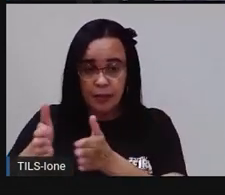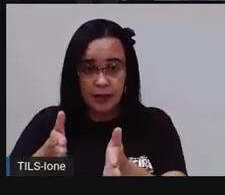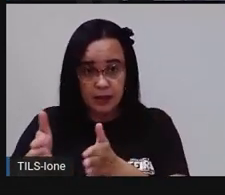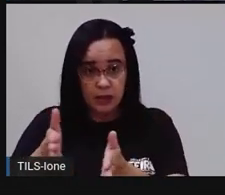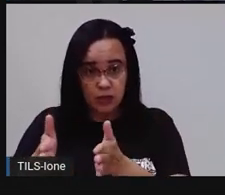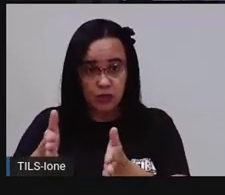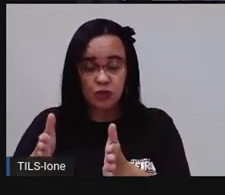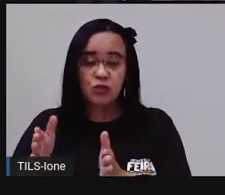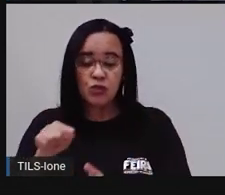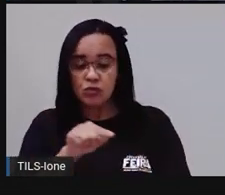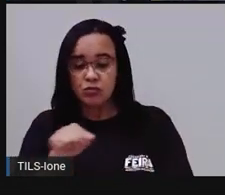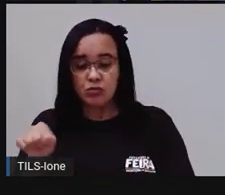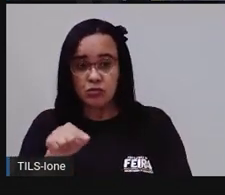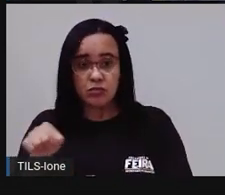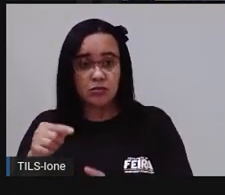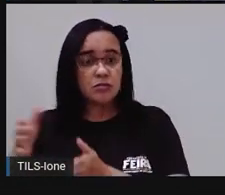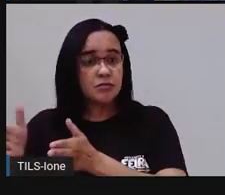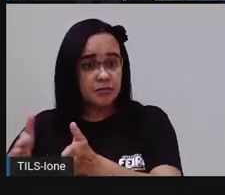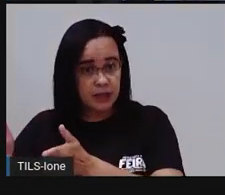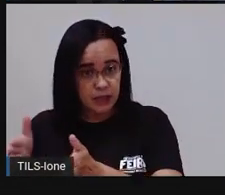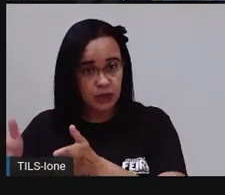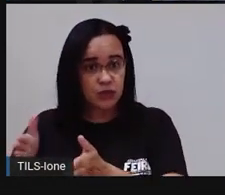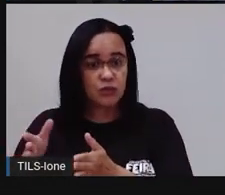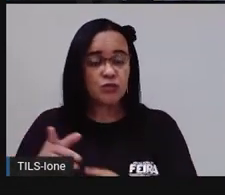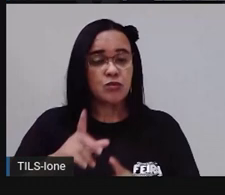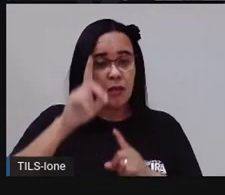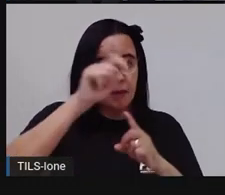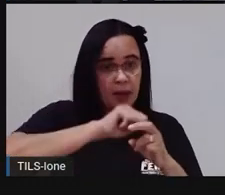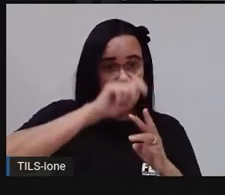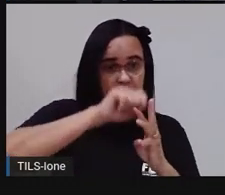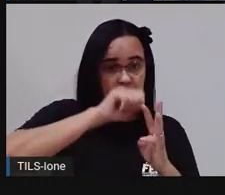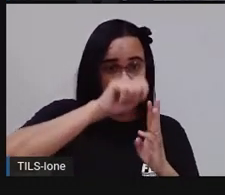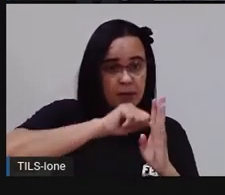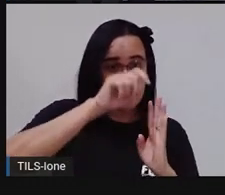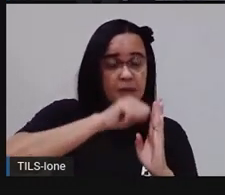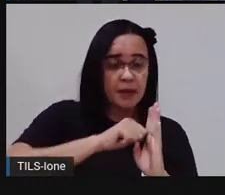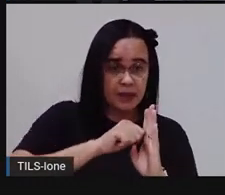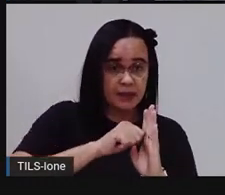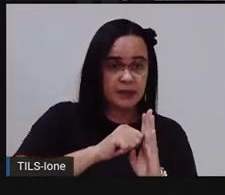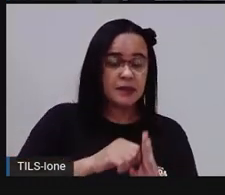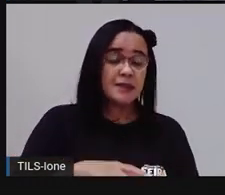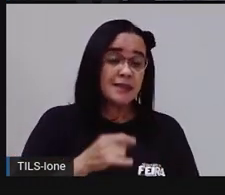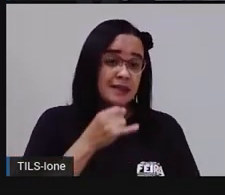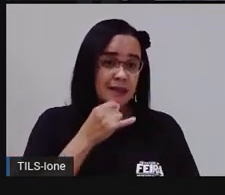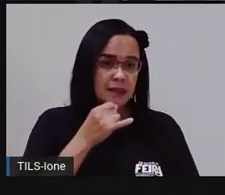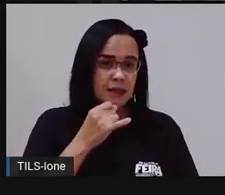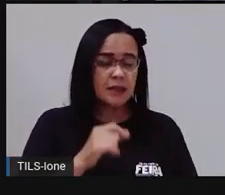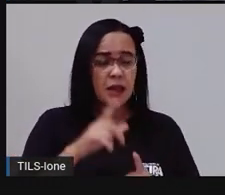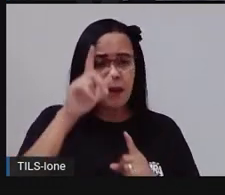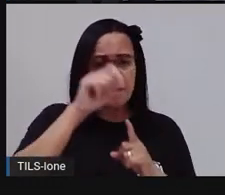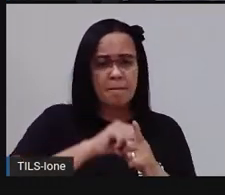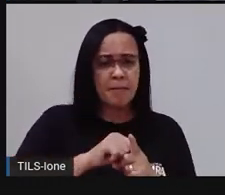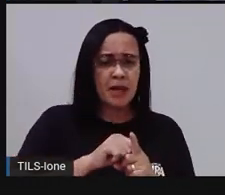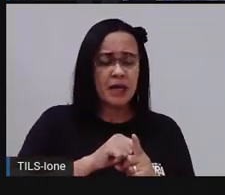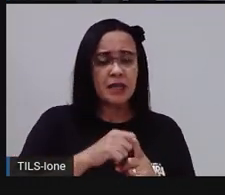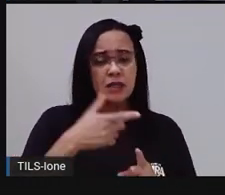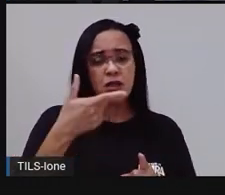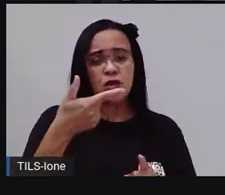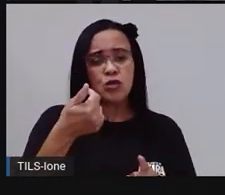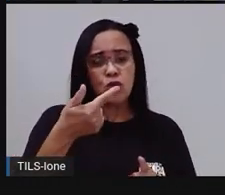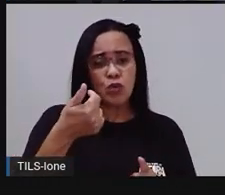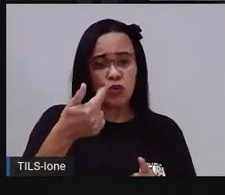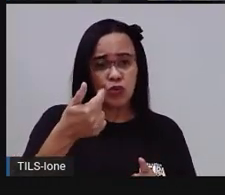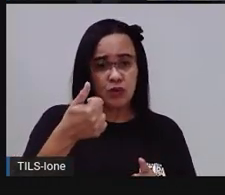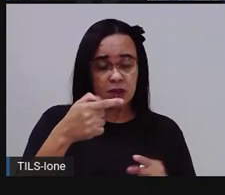gráfico a gente vai ver a informação dos meses. Então a gente tem aqui, ó, o mês 12. Quem lembra qual é o mês 12? É o mês